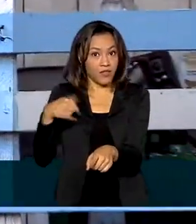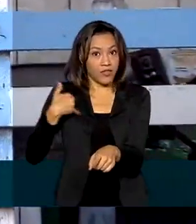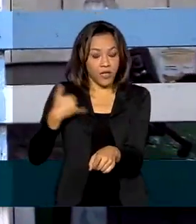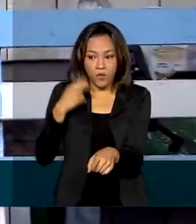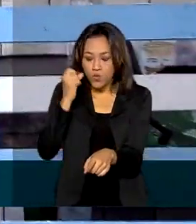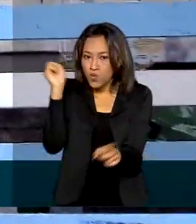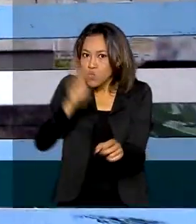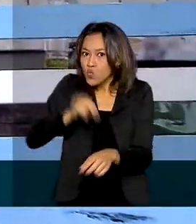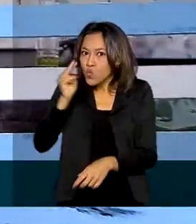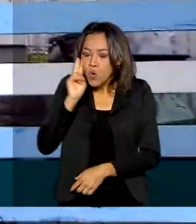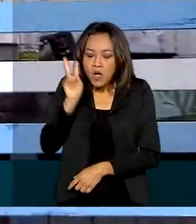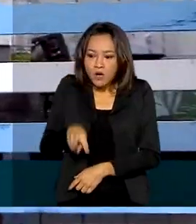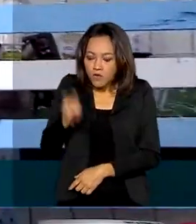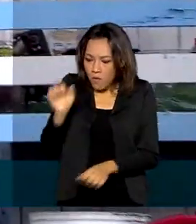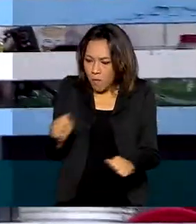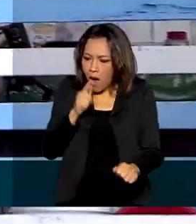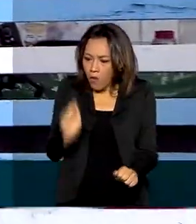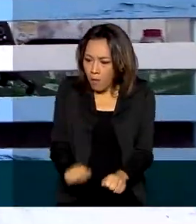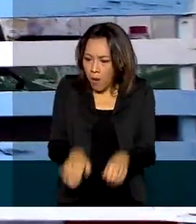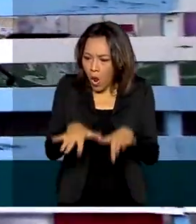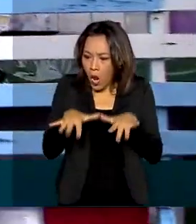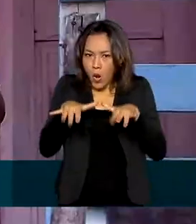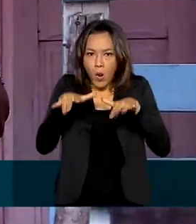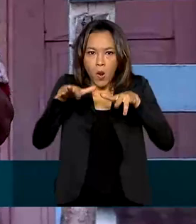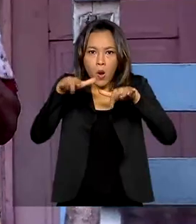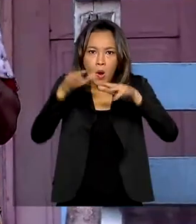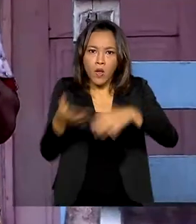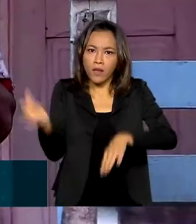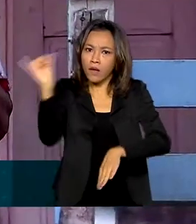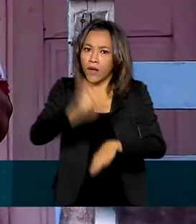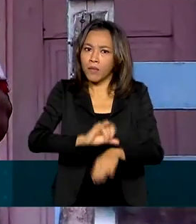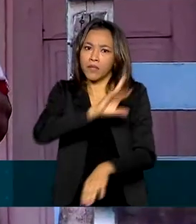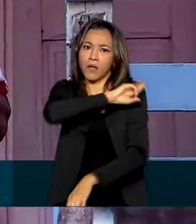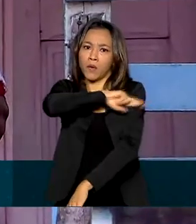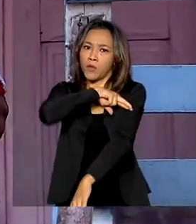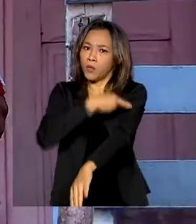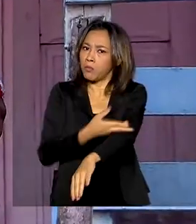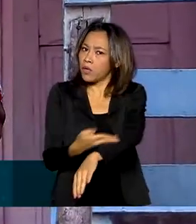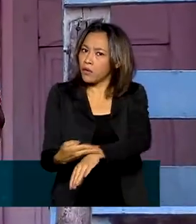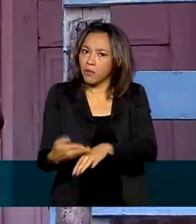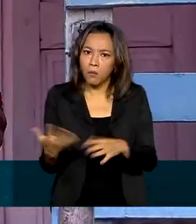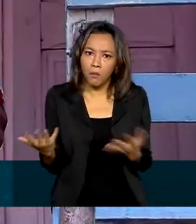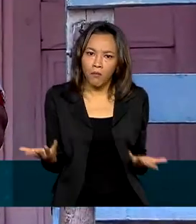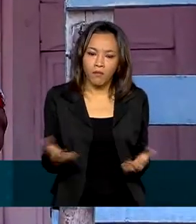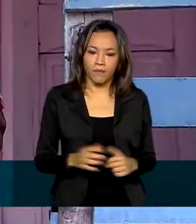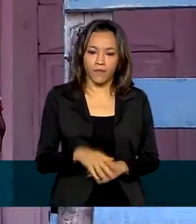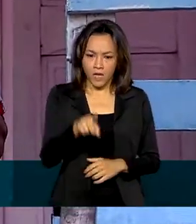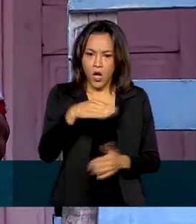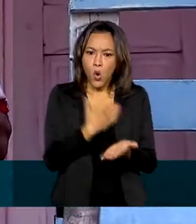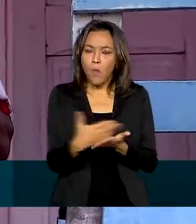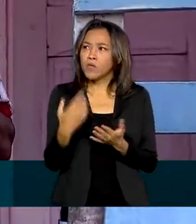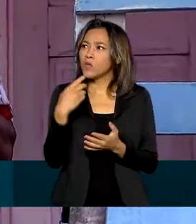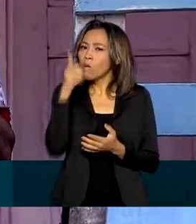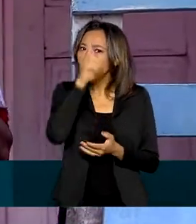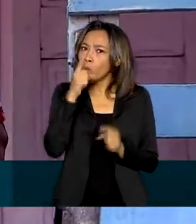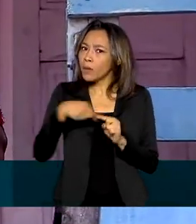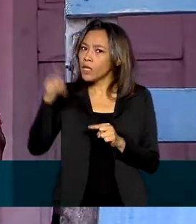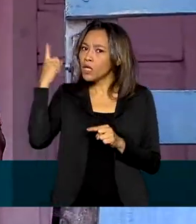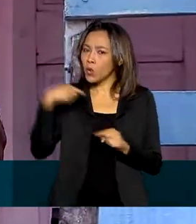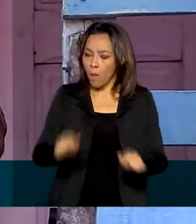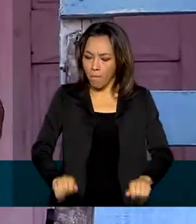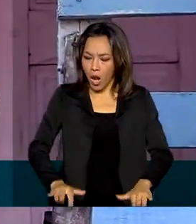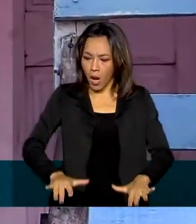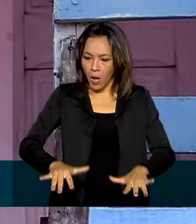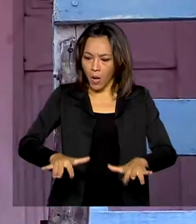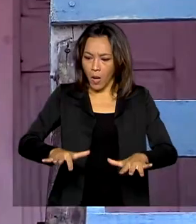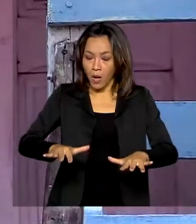viu a água subir tão rápido na capital Rio Branco. Choveu muito, começou a encher domingo, quando foi segunda